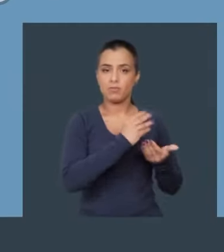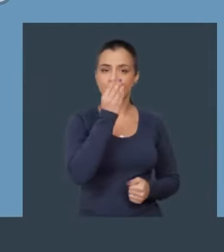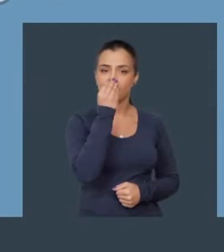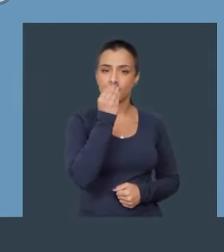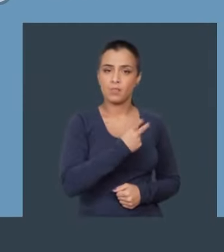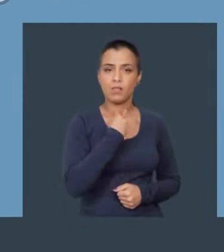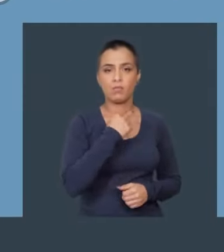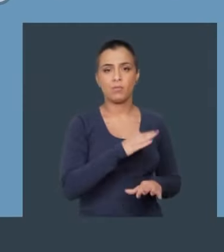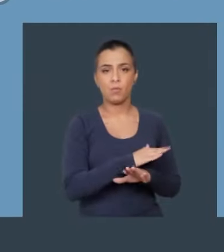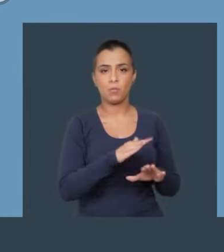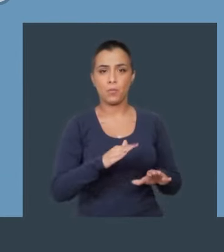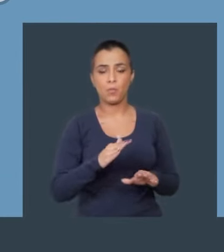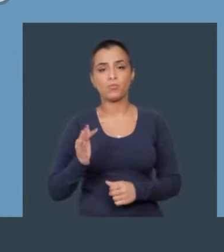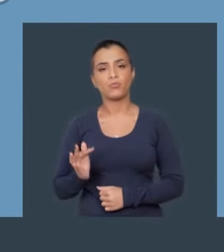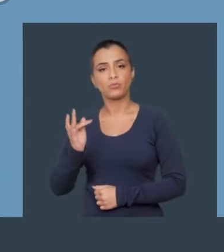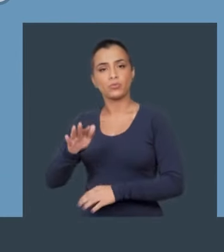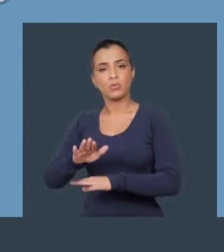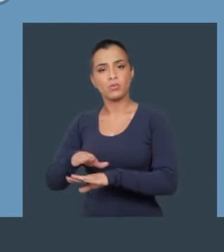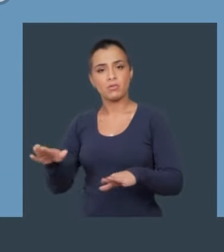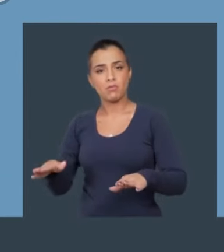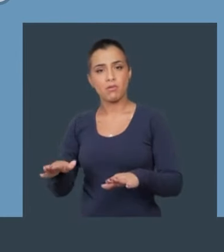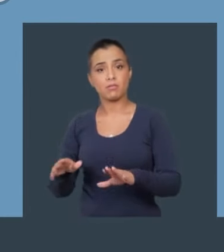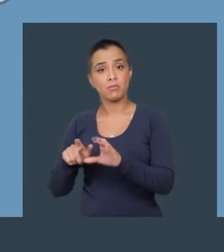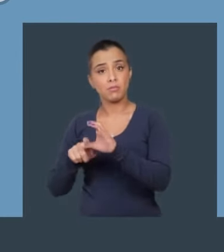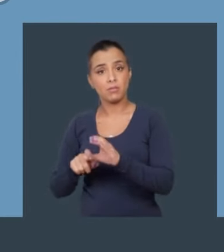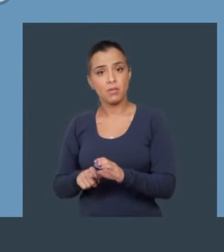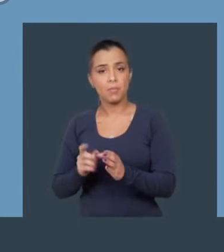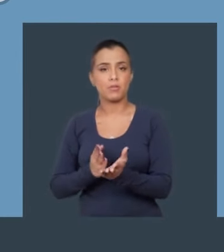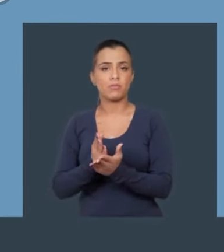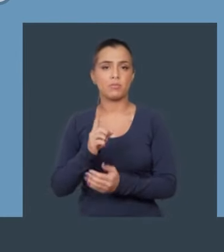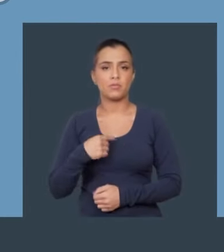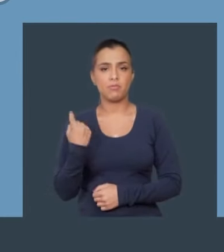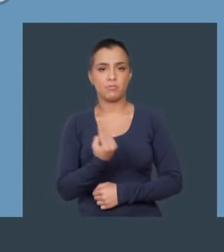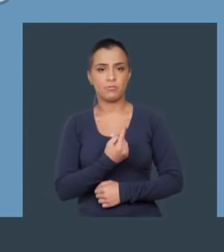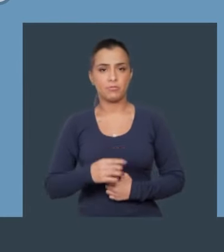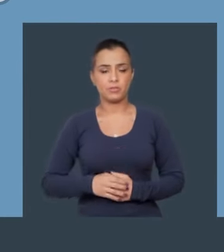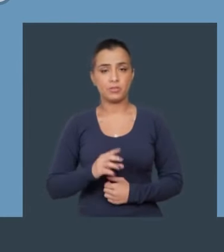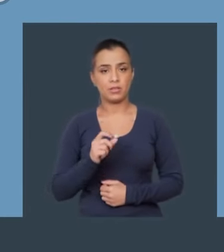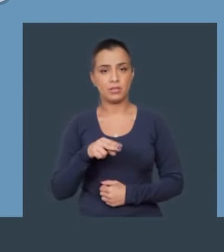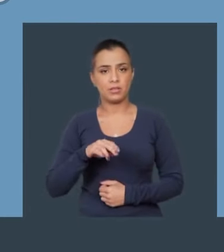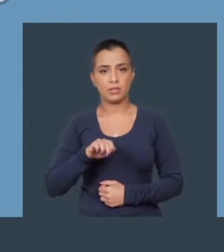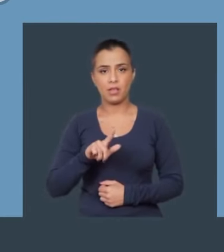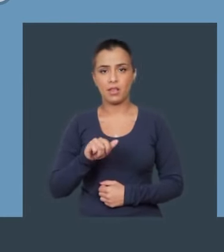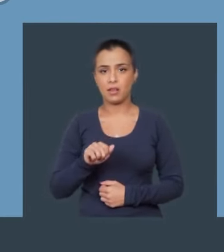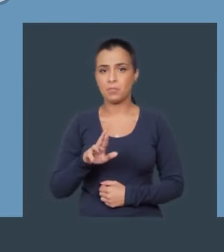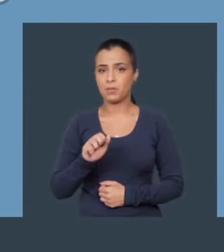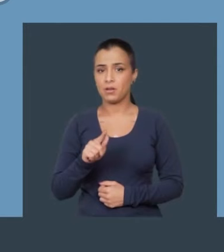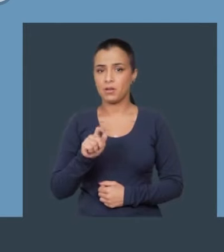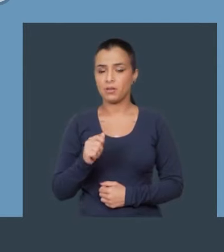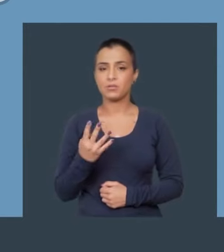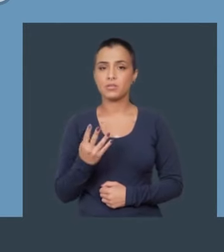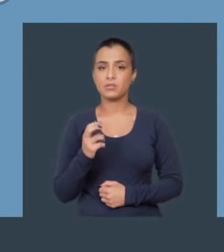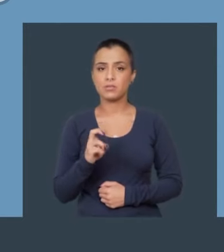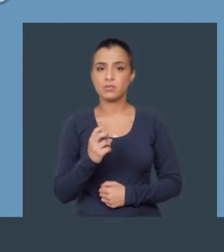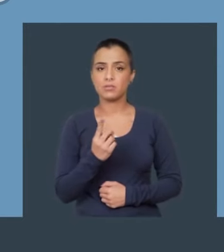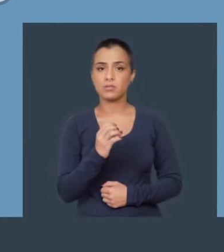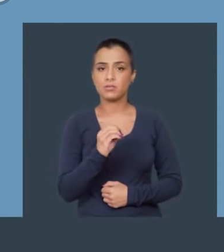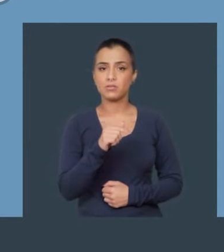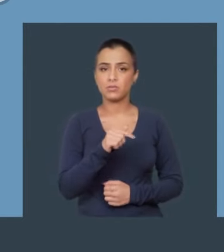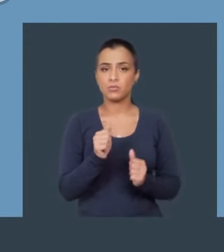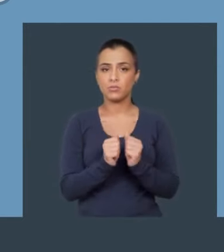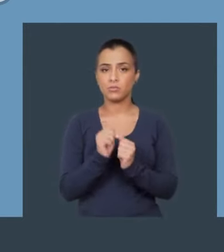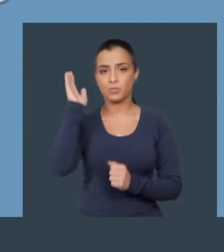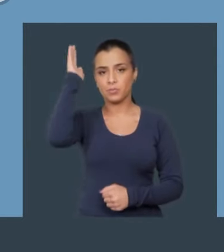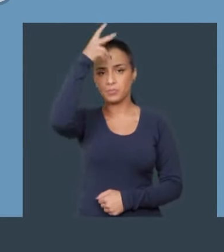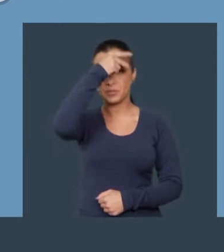Chega, o meio ambiente não pode mais ser desprezado. O futuro de nossas crianças depende do rumo que vamos tomar. Sou Daniela Braga, 45,